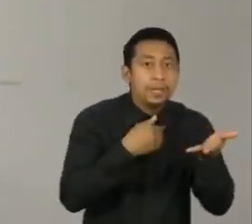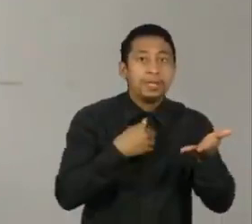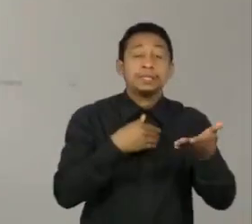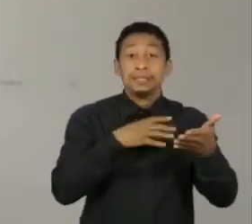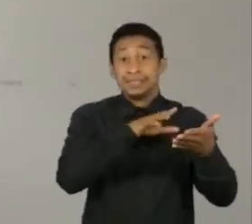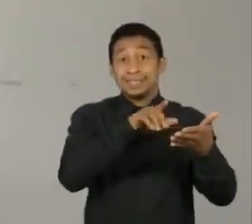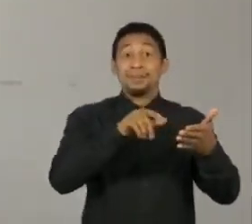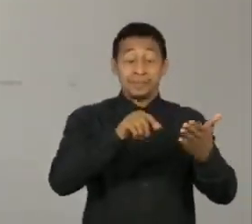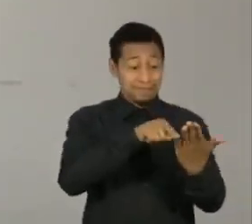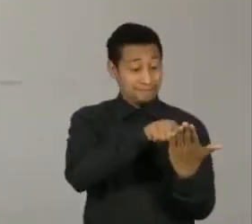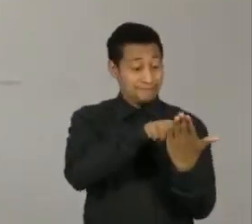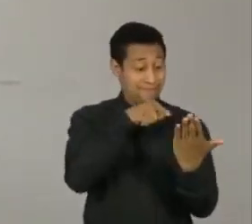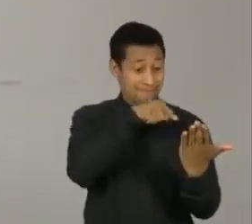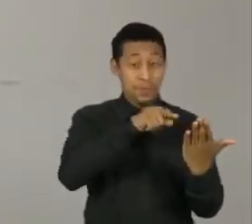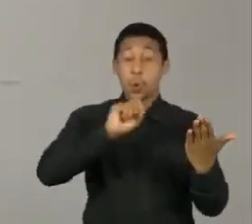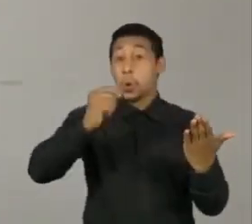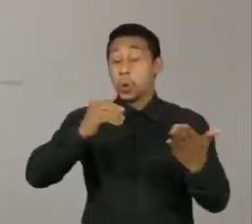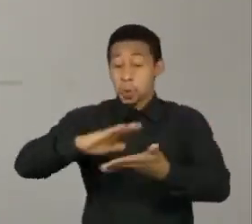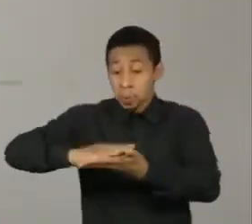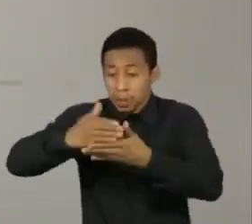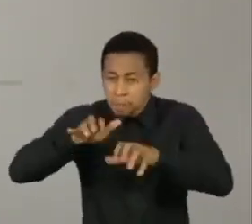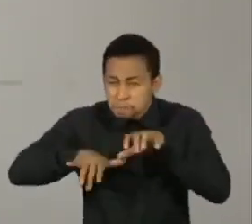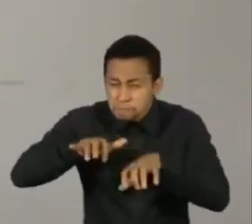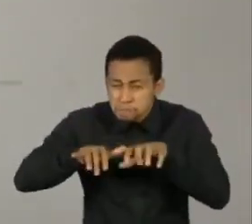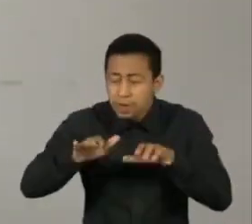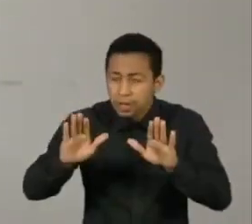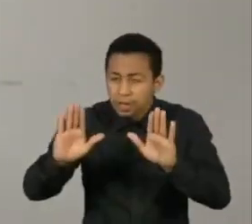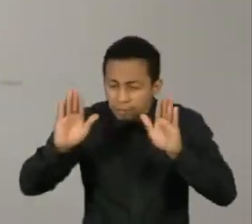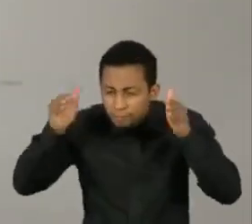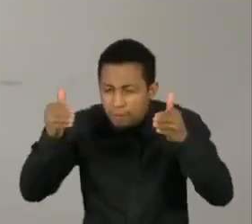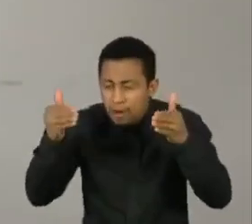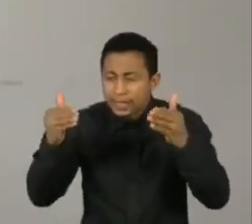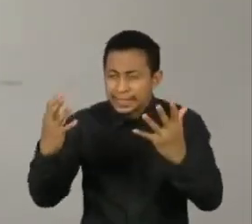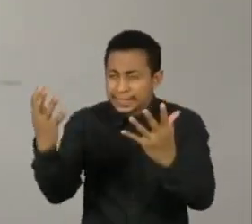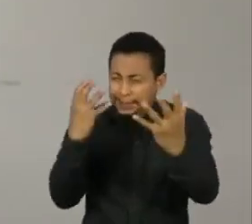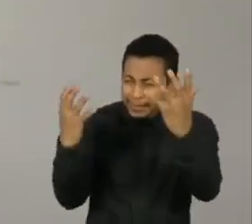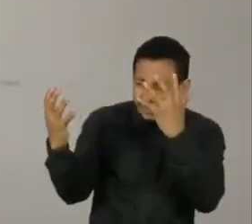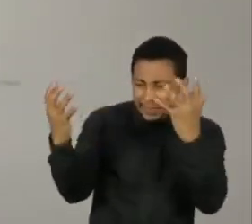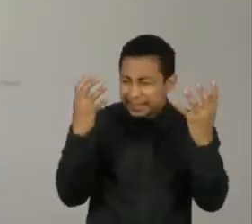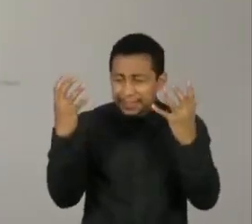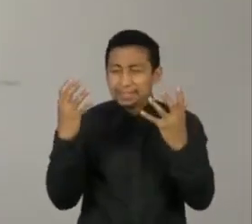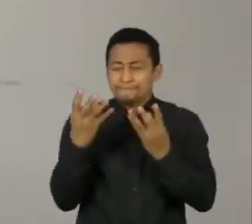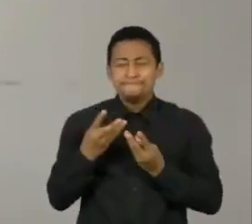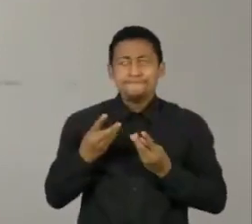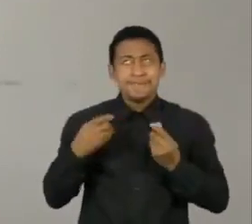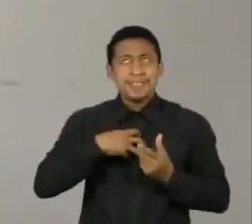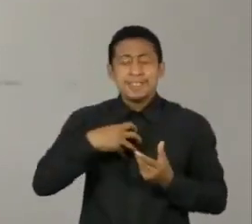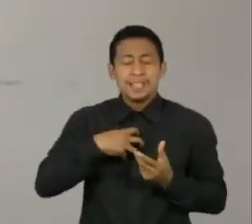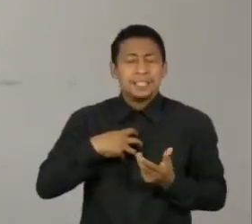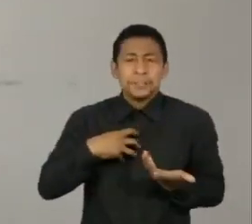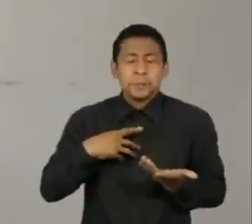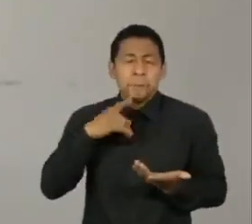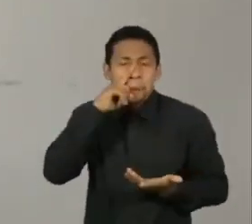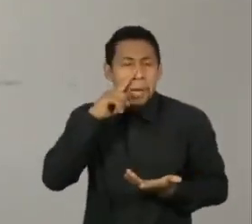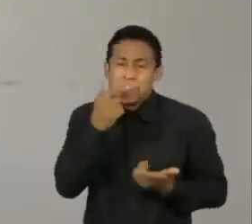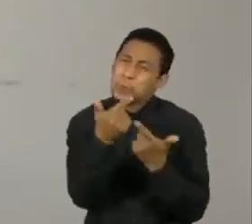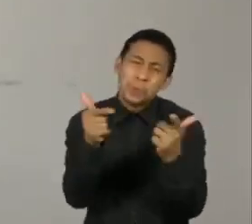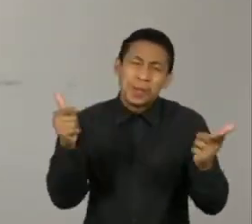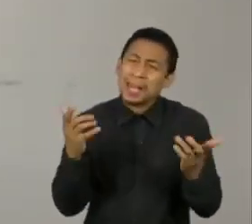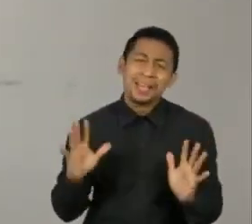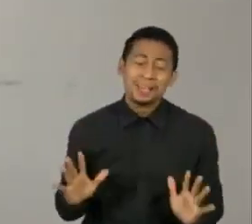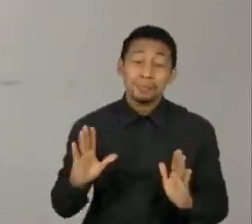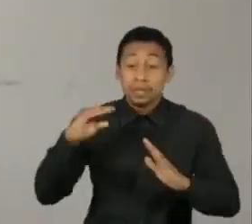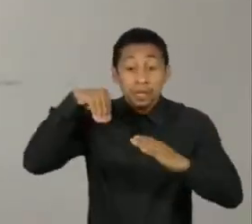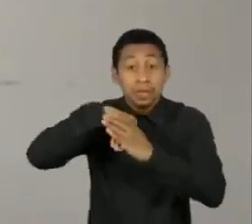barreira da tela, e a internet dá uma falsa sensação de que não existe perigo, porque a criança está dentro da